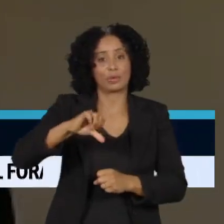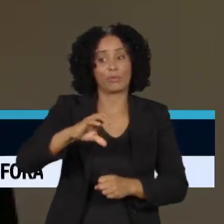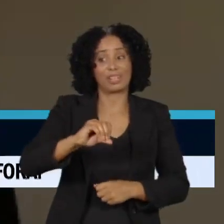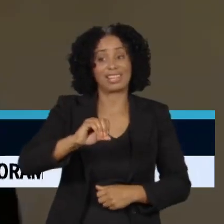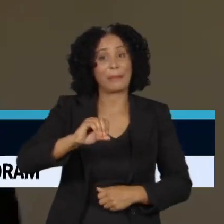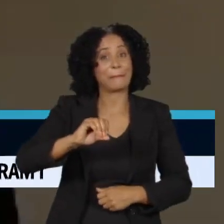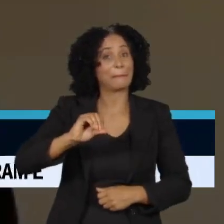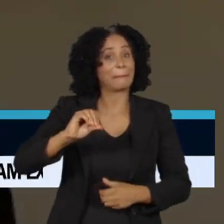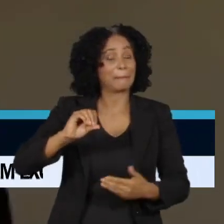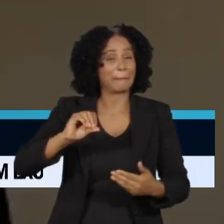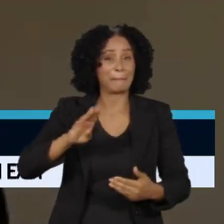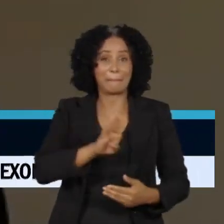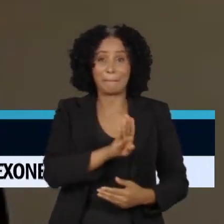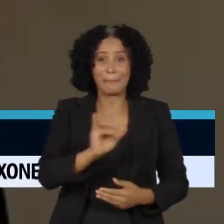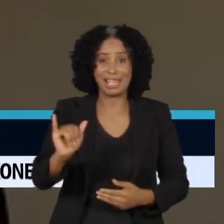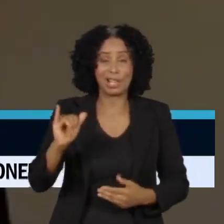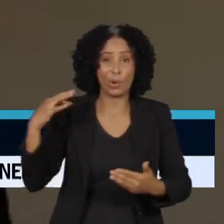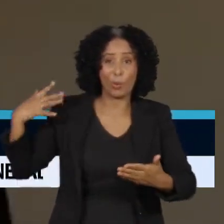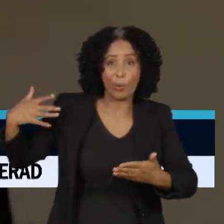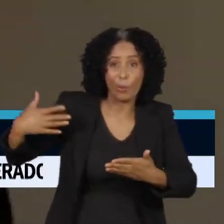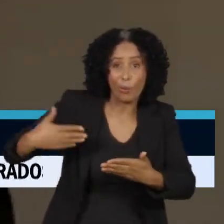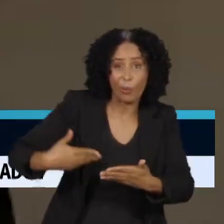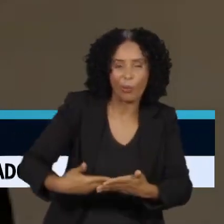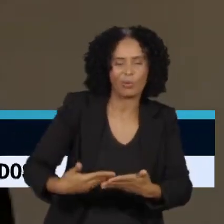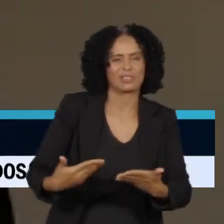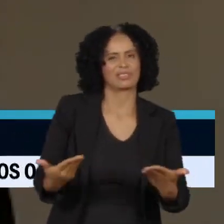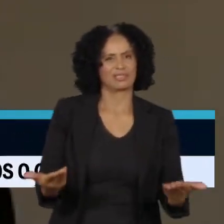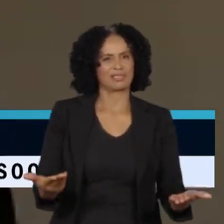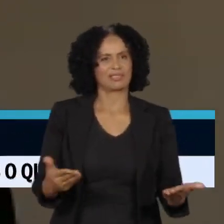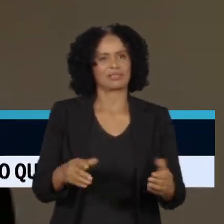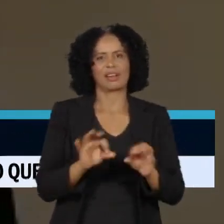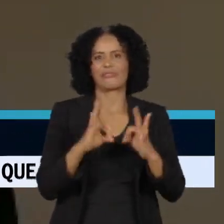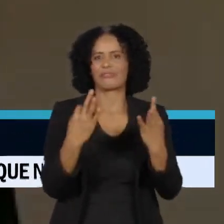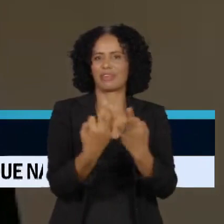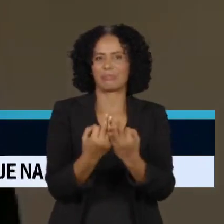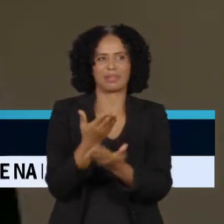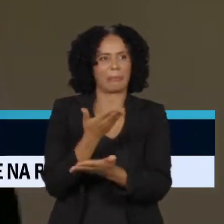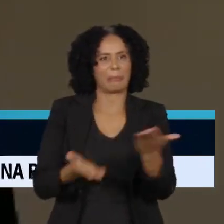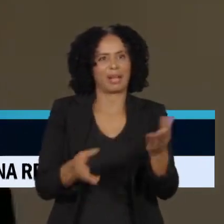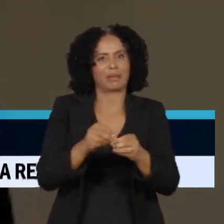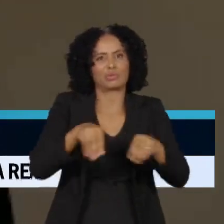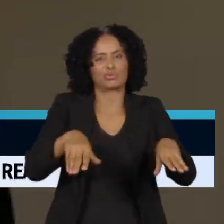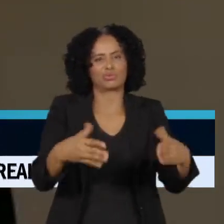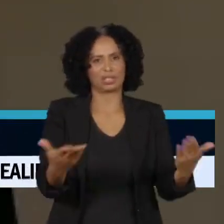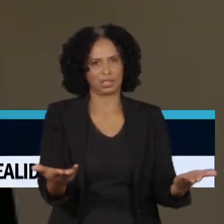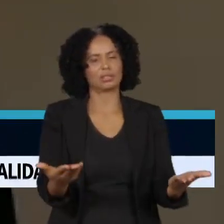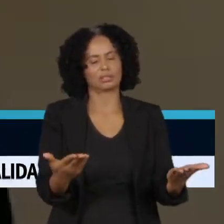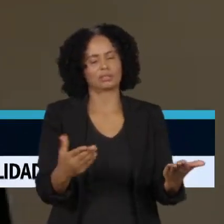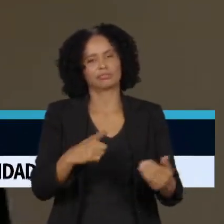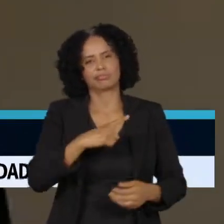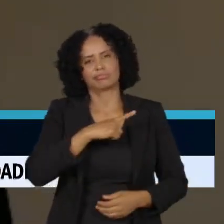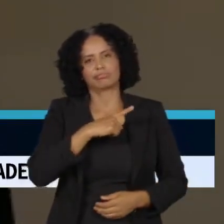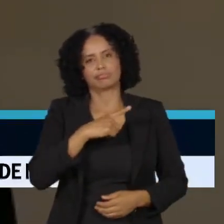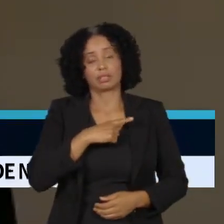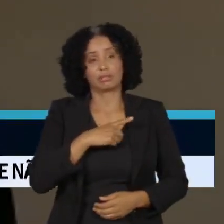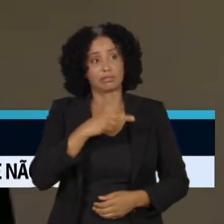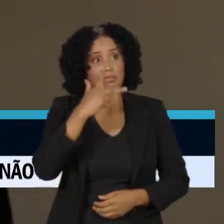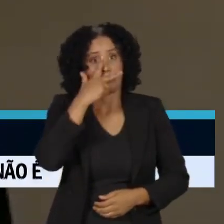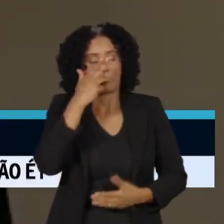Está sendo retirado das famílias indevidamente por esse mecanismo, que é um grande mecanismo de